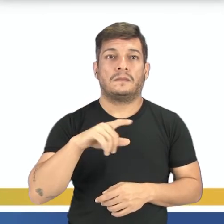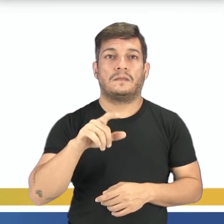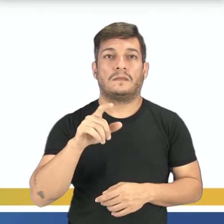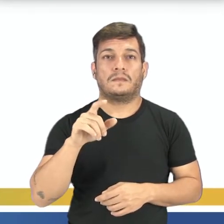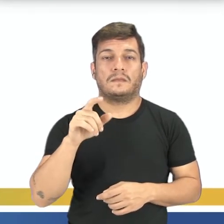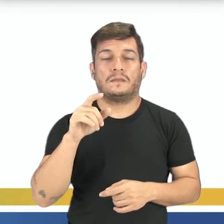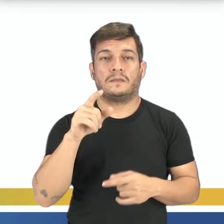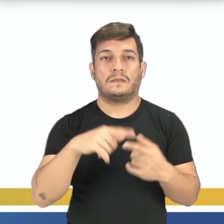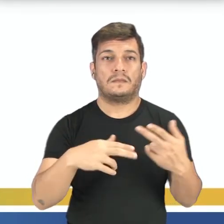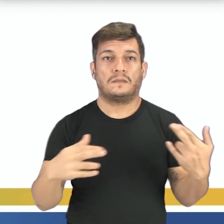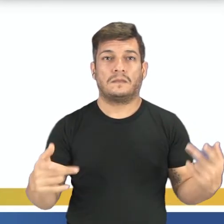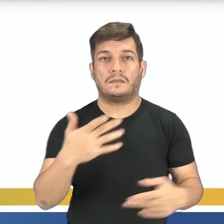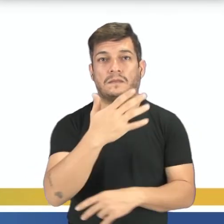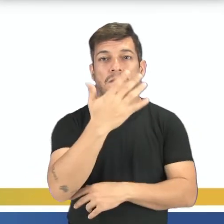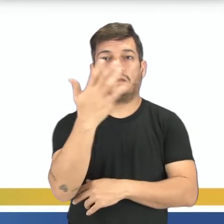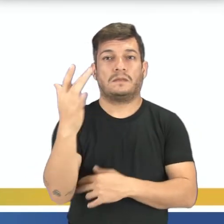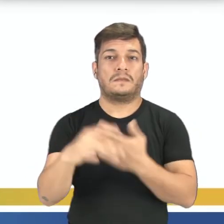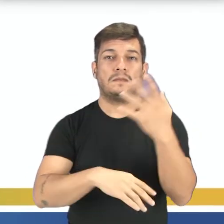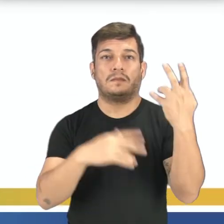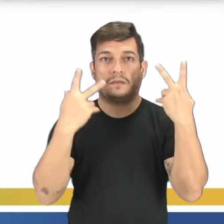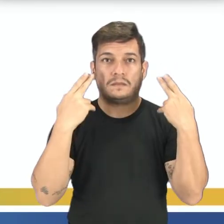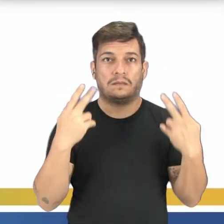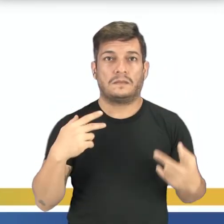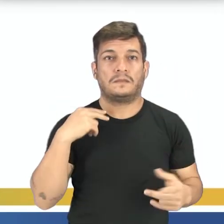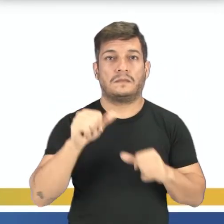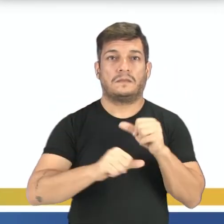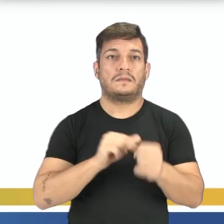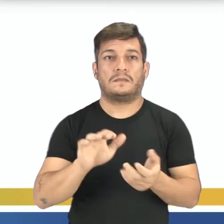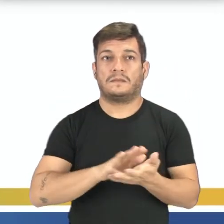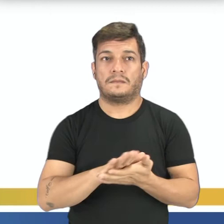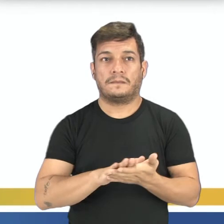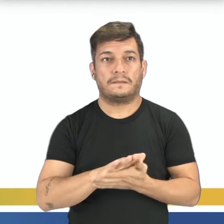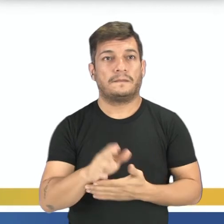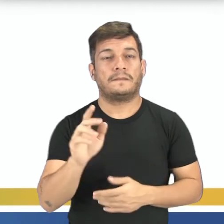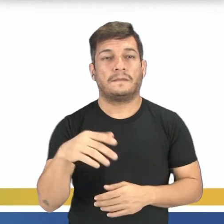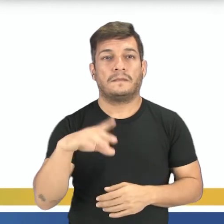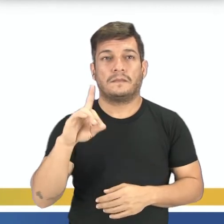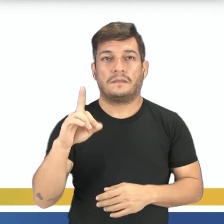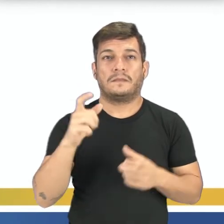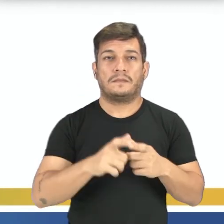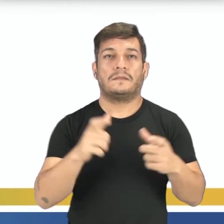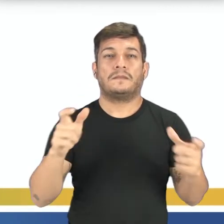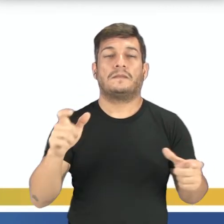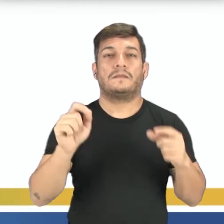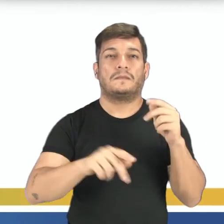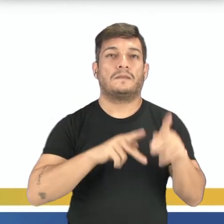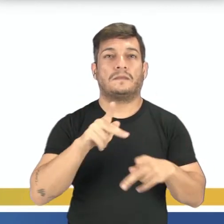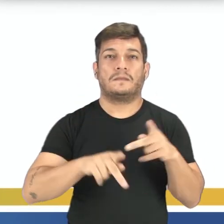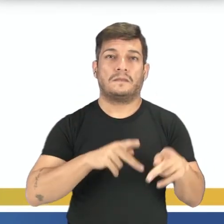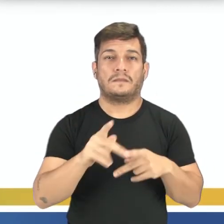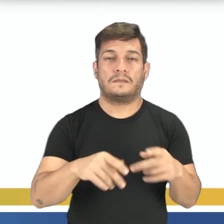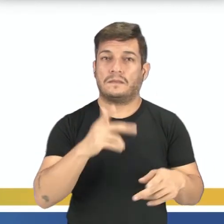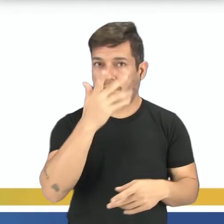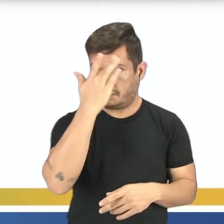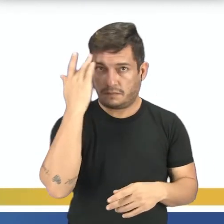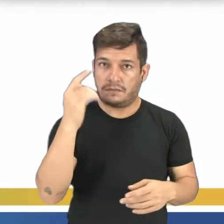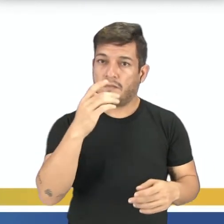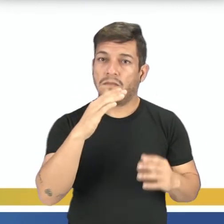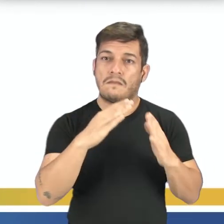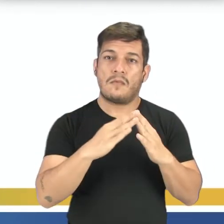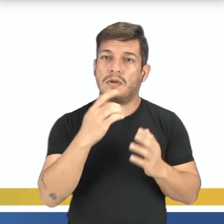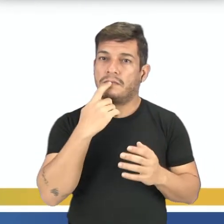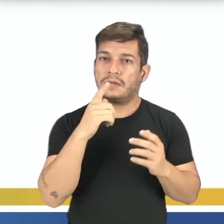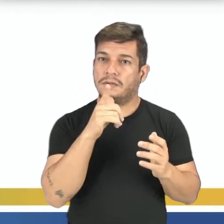naturais não renováveis. Alternativa D, maior concentração de populações